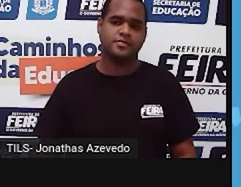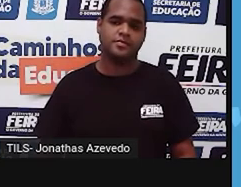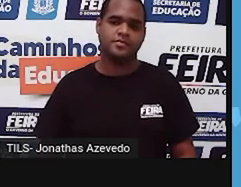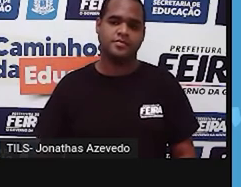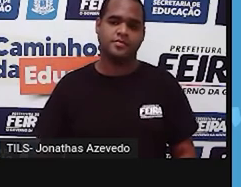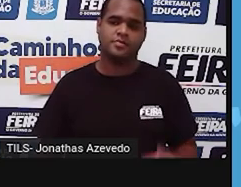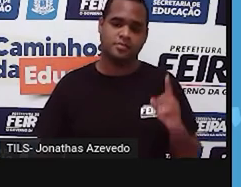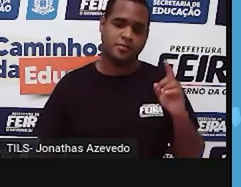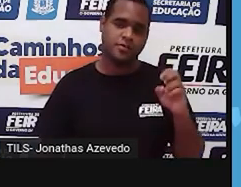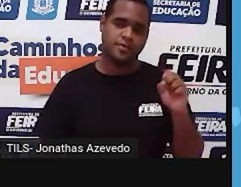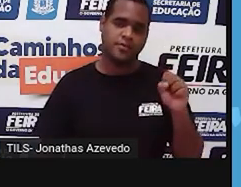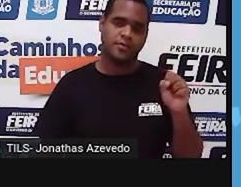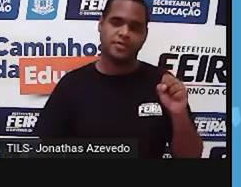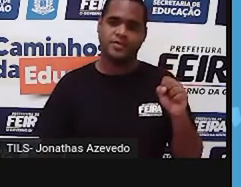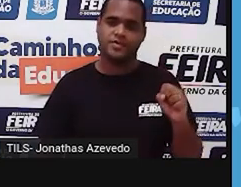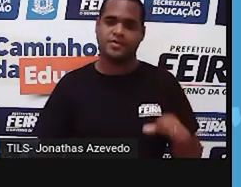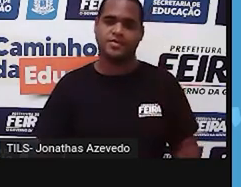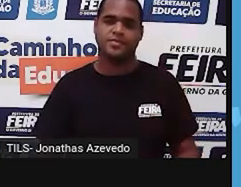15 segundos.